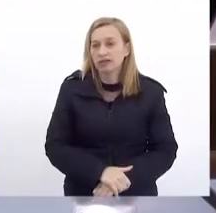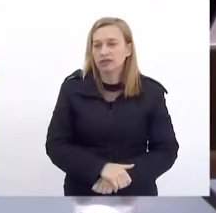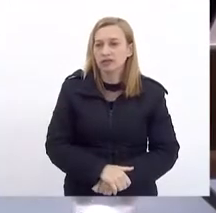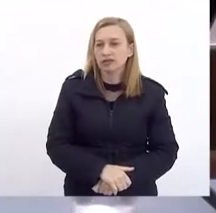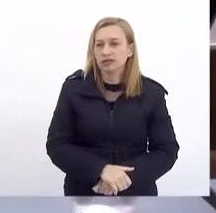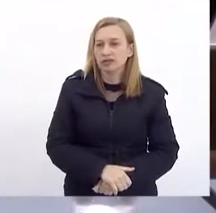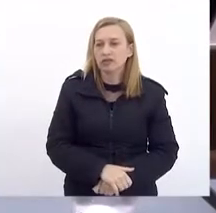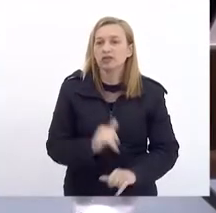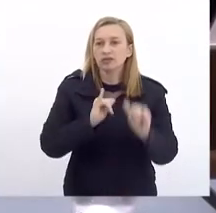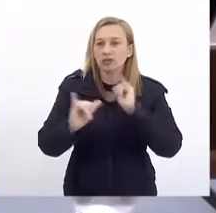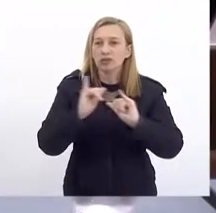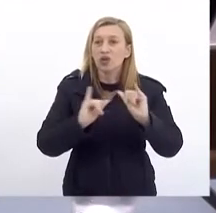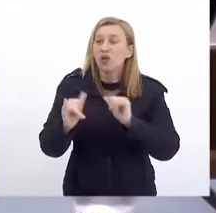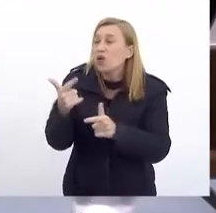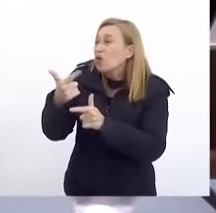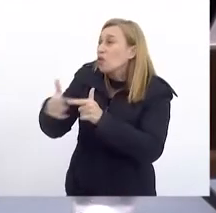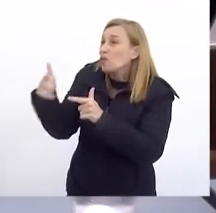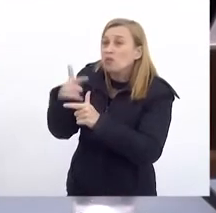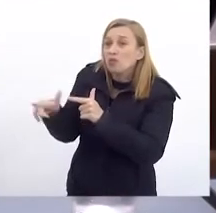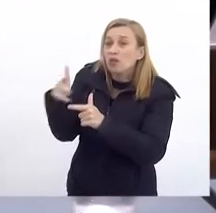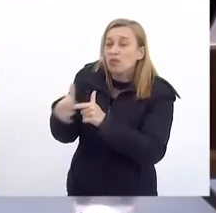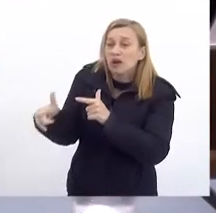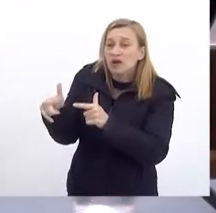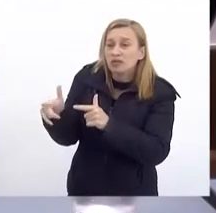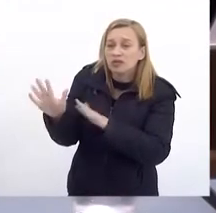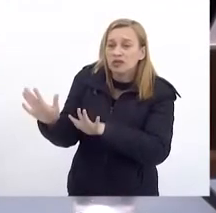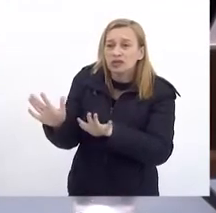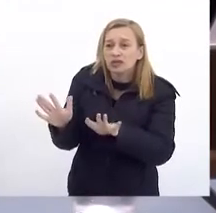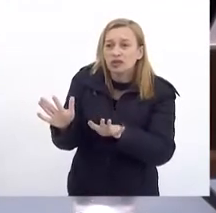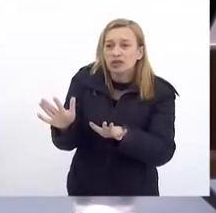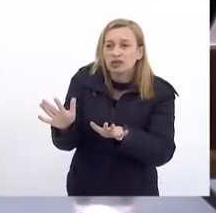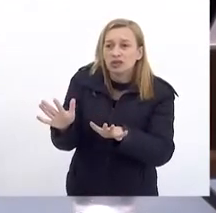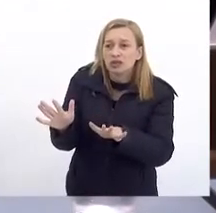A informação está chegando aqui Que já está liberada há algum tempo